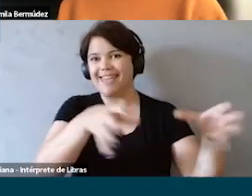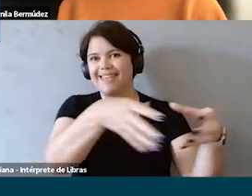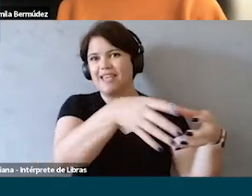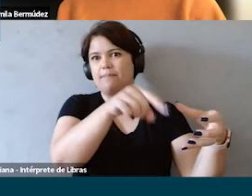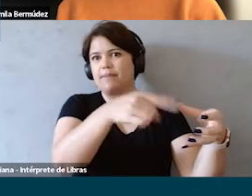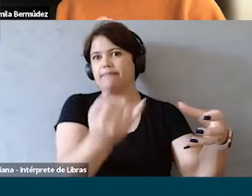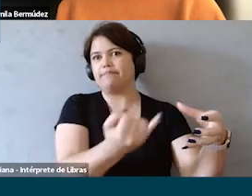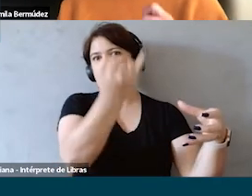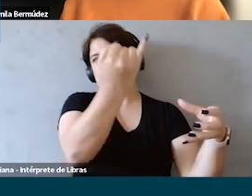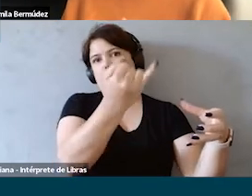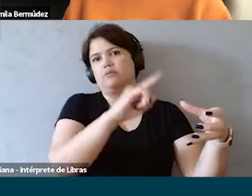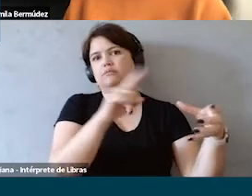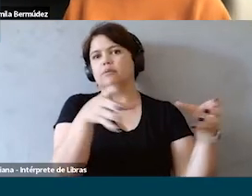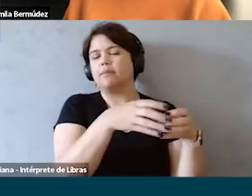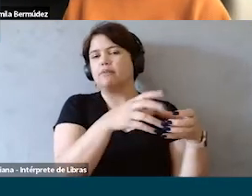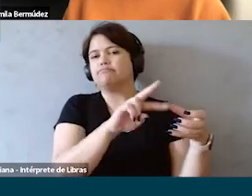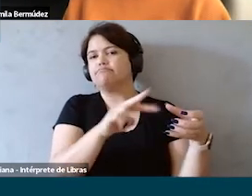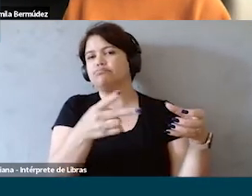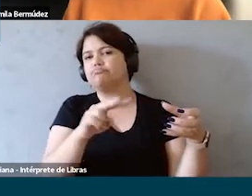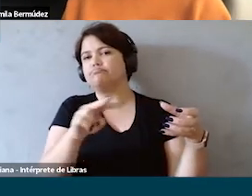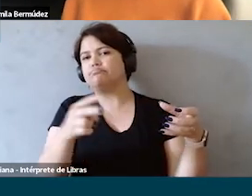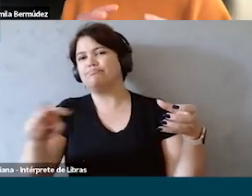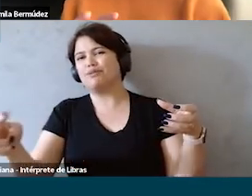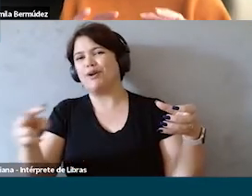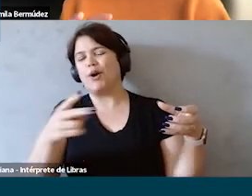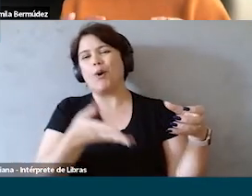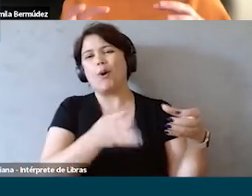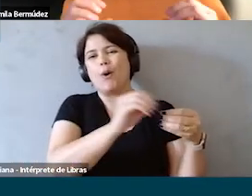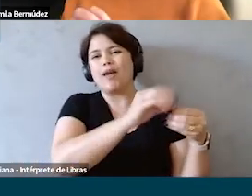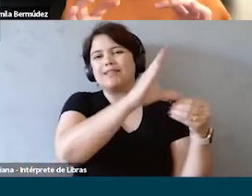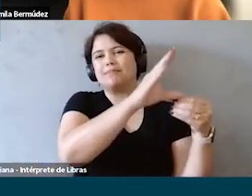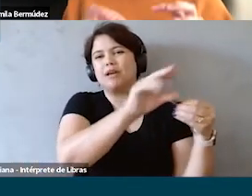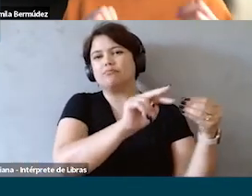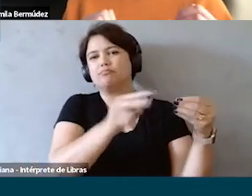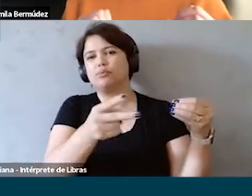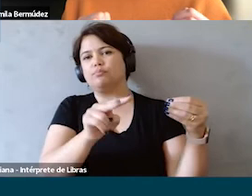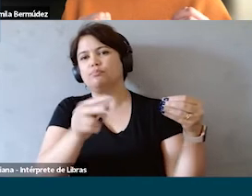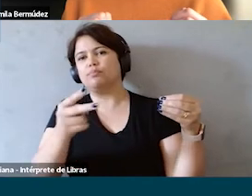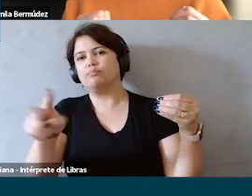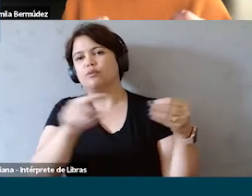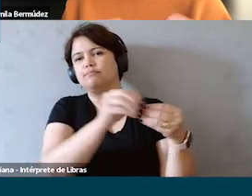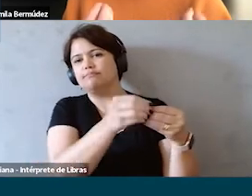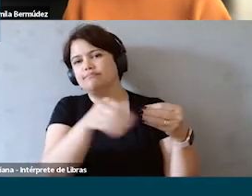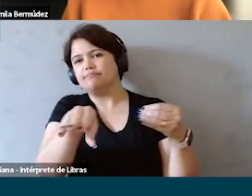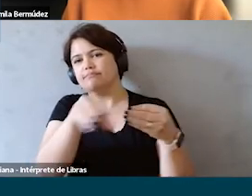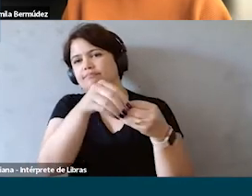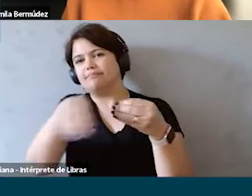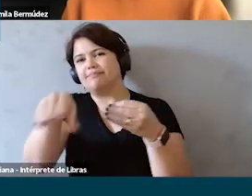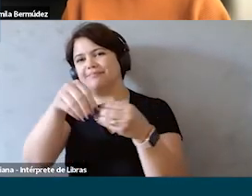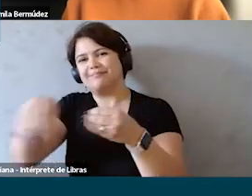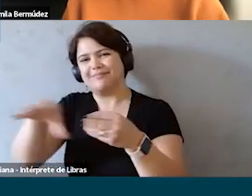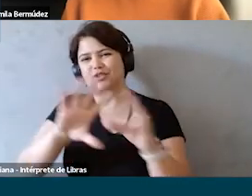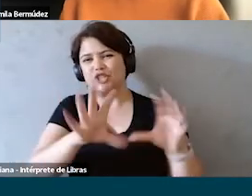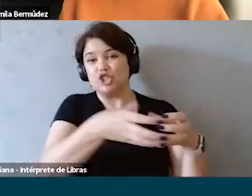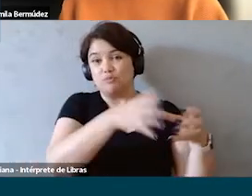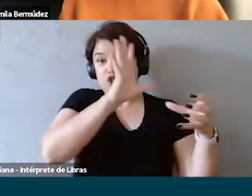E ele foi muito centrado no paramento e passagem de conhecimento, porque foi a forma que a gente enxergou de acessar esse conhecimento que já existia dentro